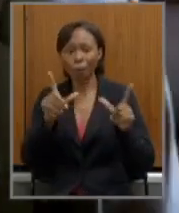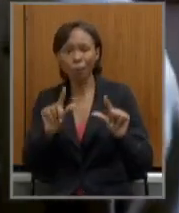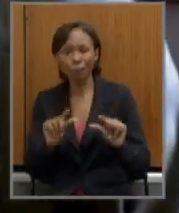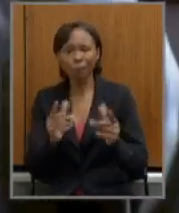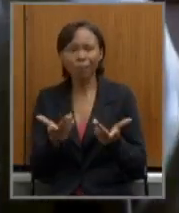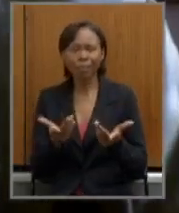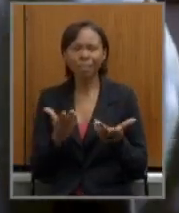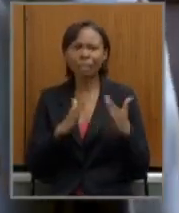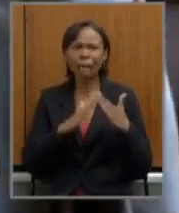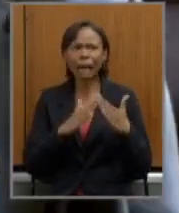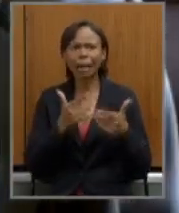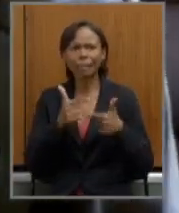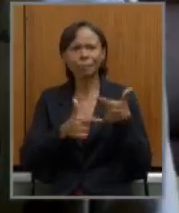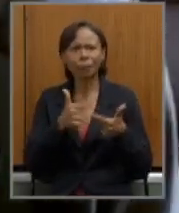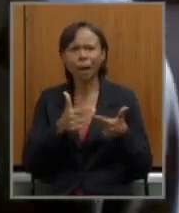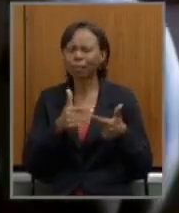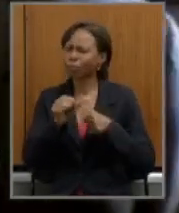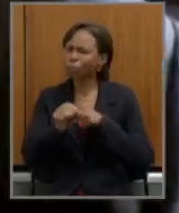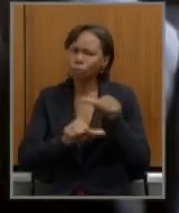tudo mudou